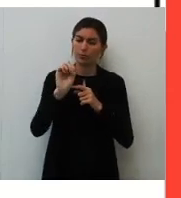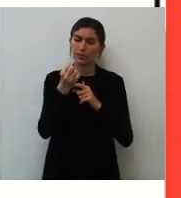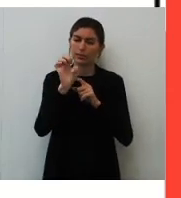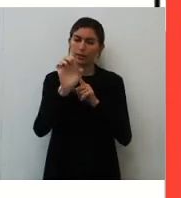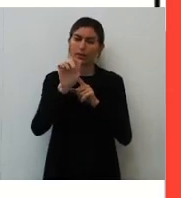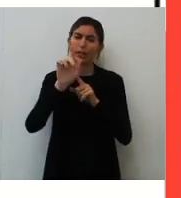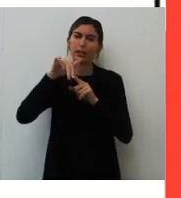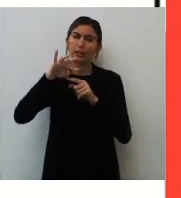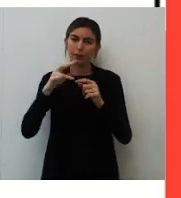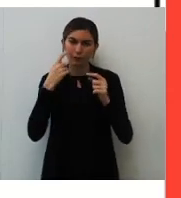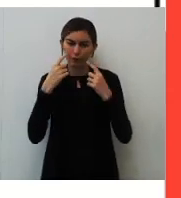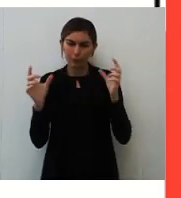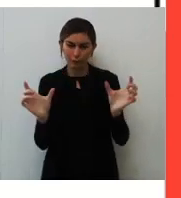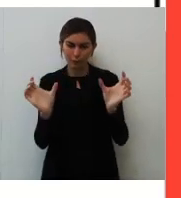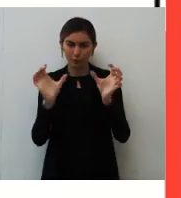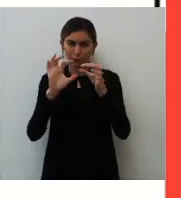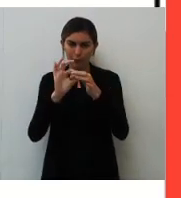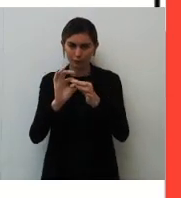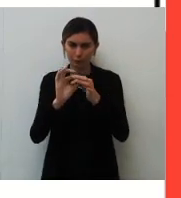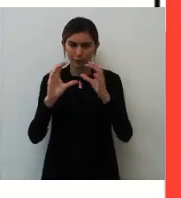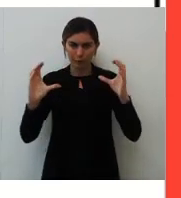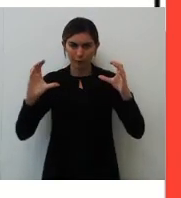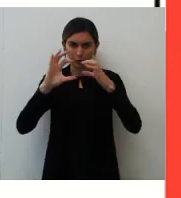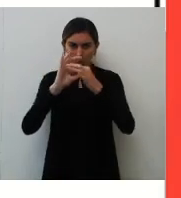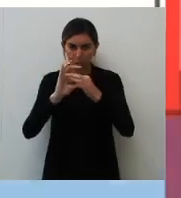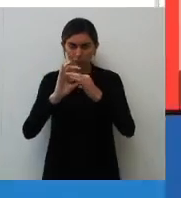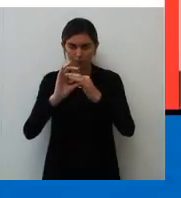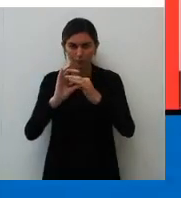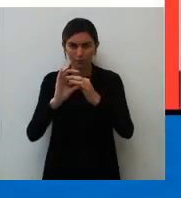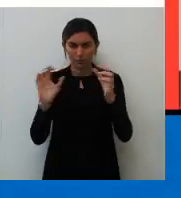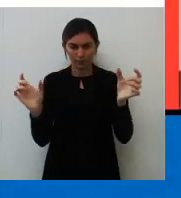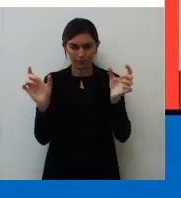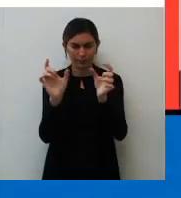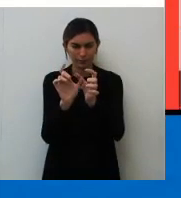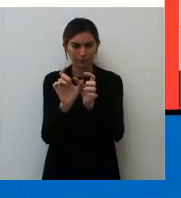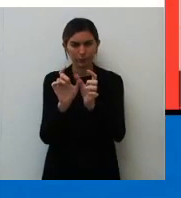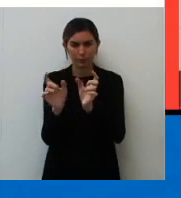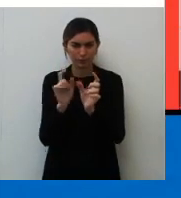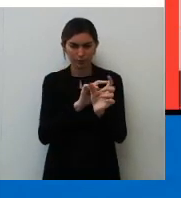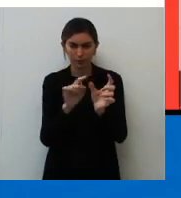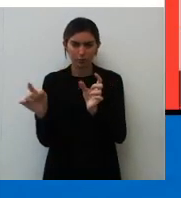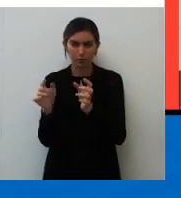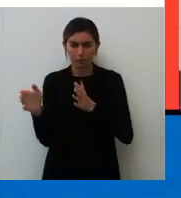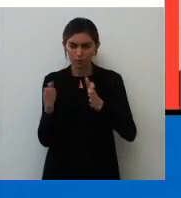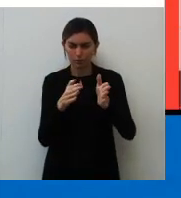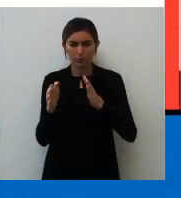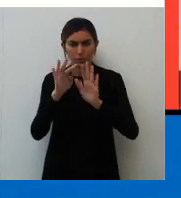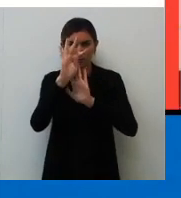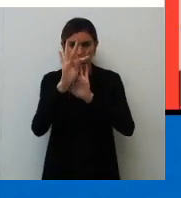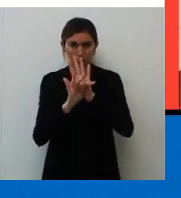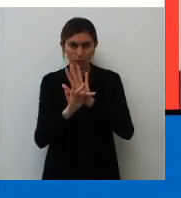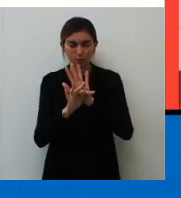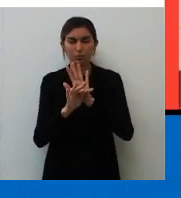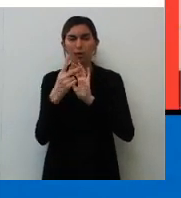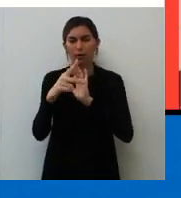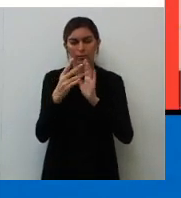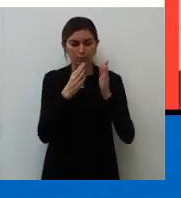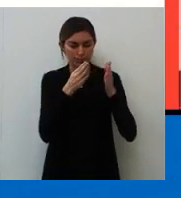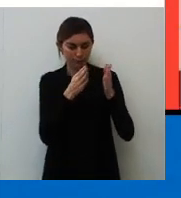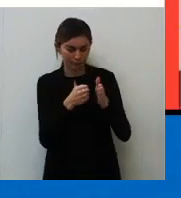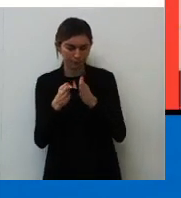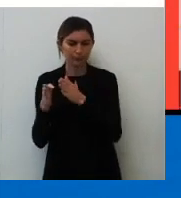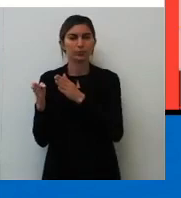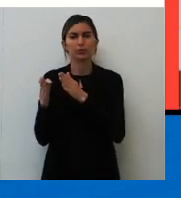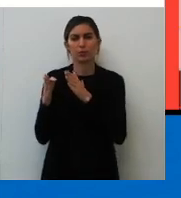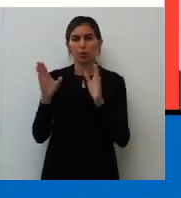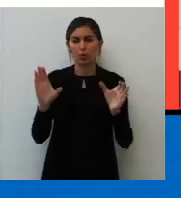A conjunção, a locução conjuntiva fazendo o encadeamento entre os períodos do texto. Essa organização